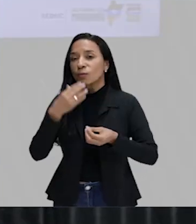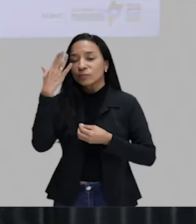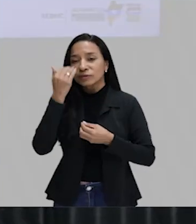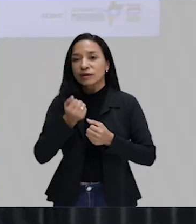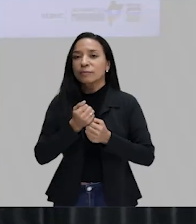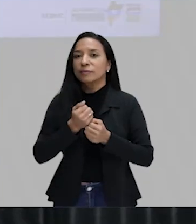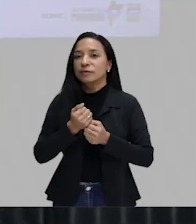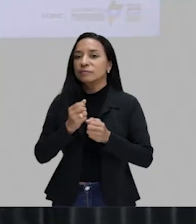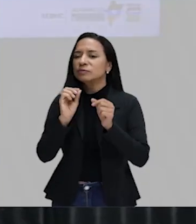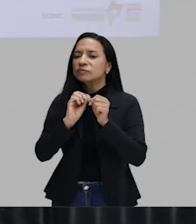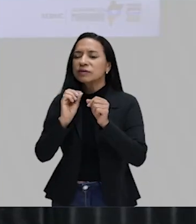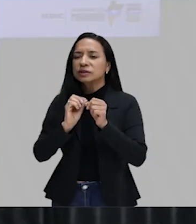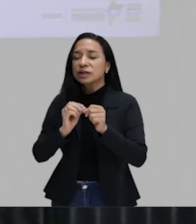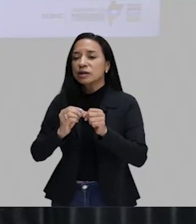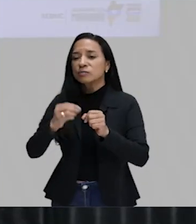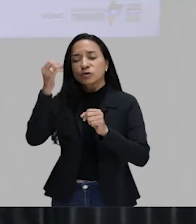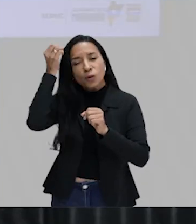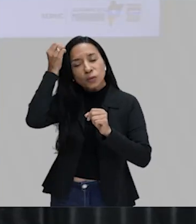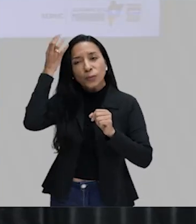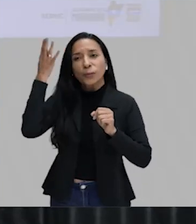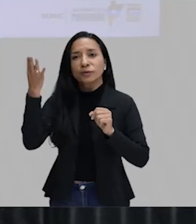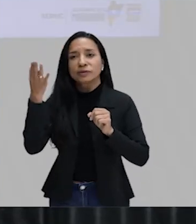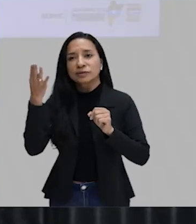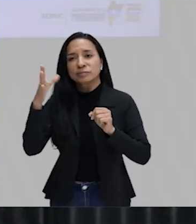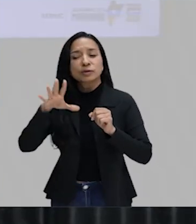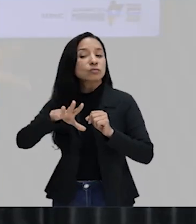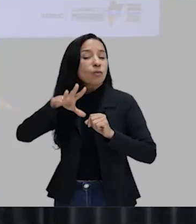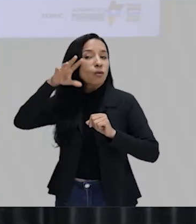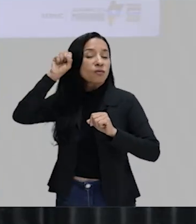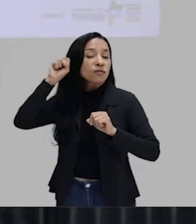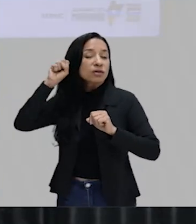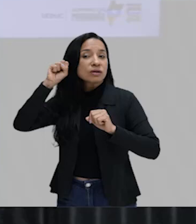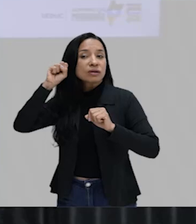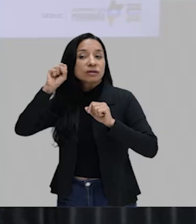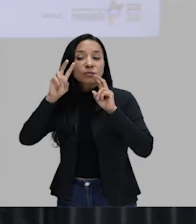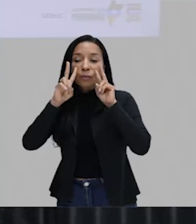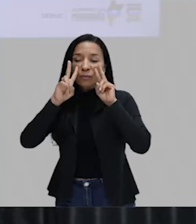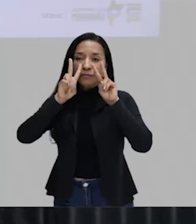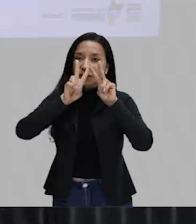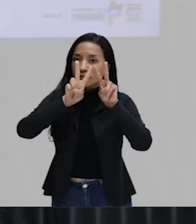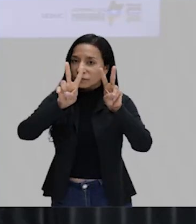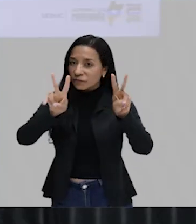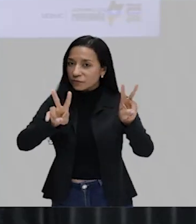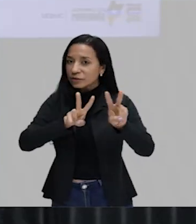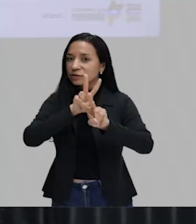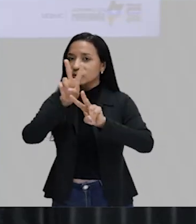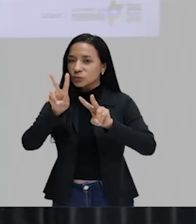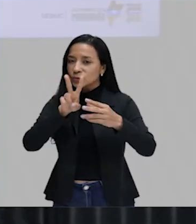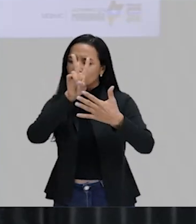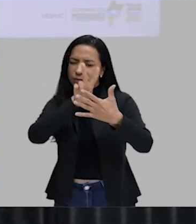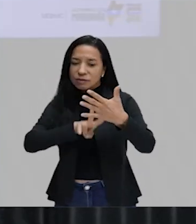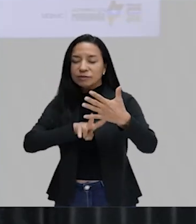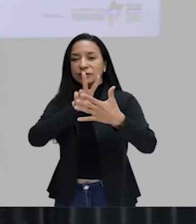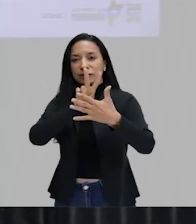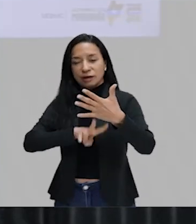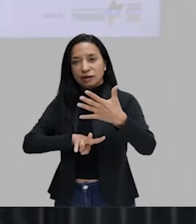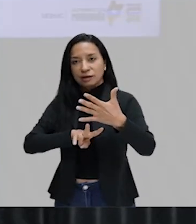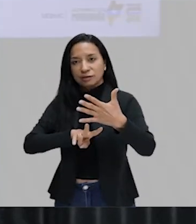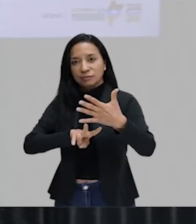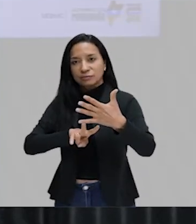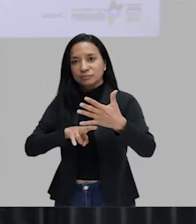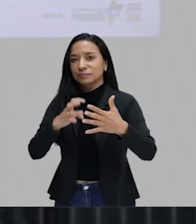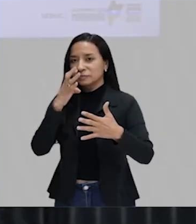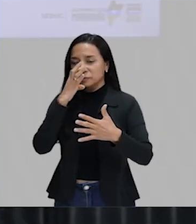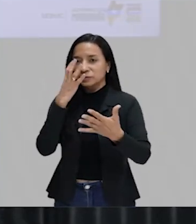construímos o nosso conhecimento ouvindo, claro, lendo e muito. Assistimos